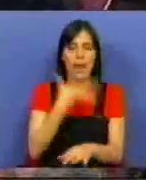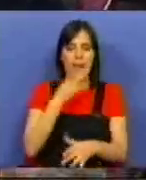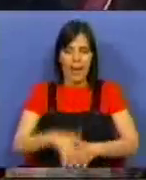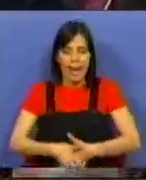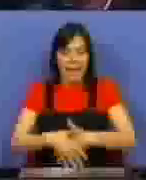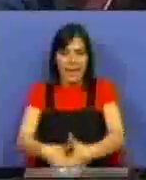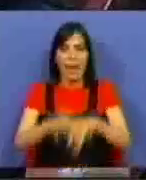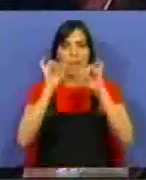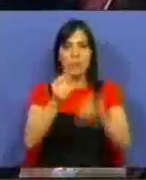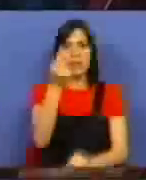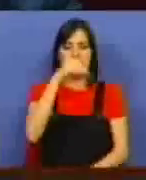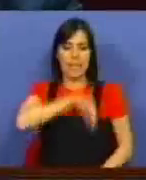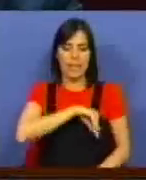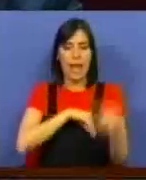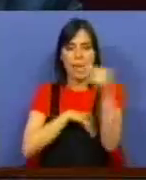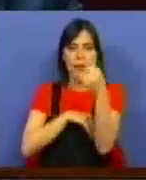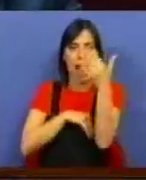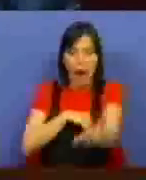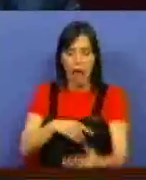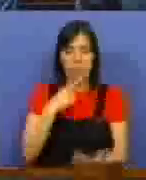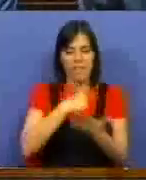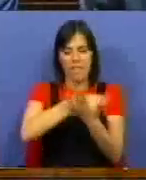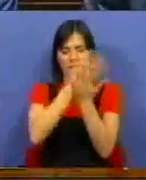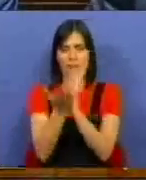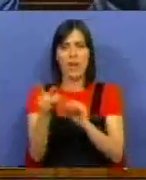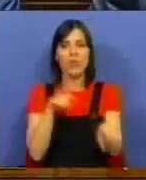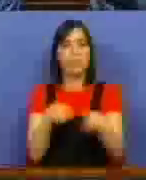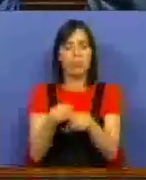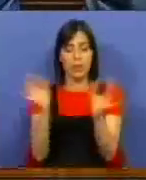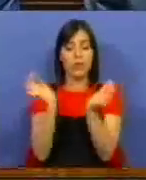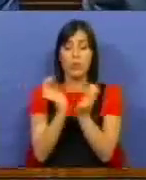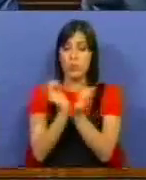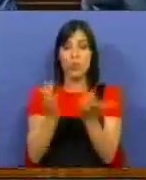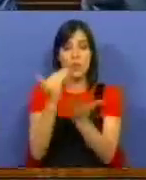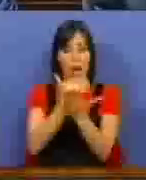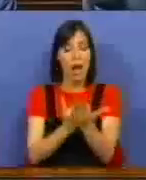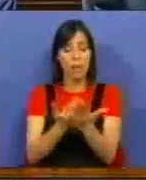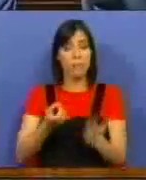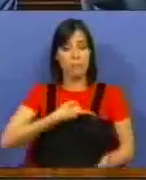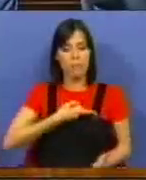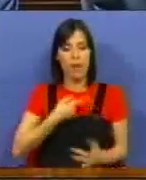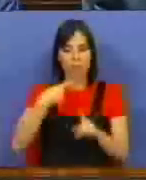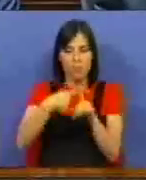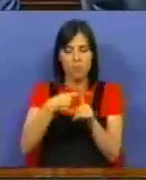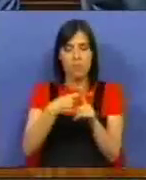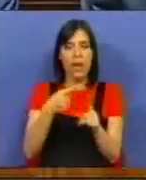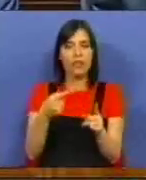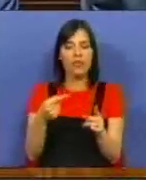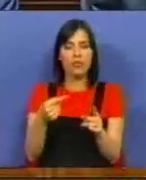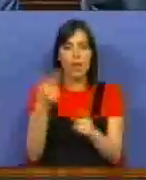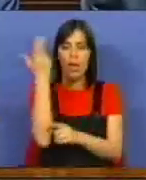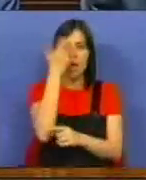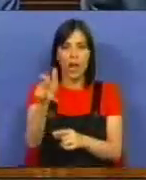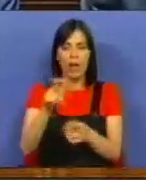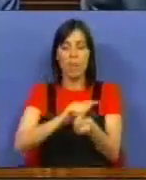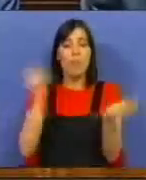para as grávidas, há o salário mínimo. Este conjunto de políticas sociais, a qual devemos somar também, a